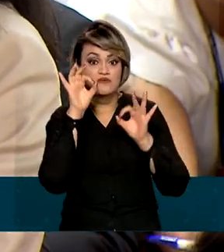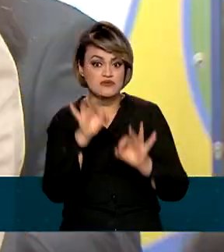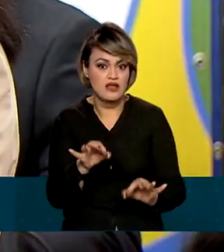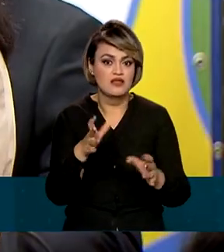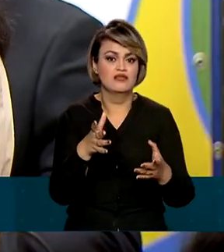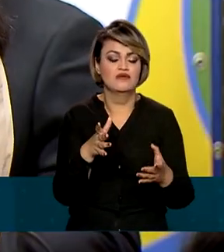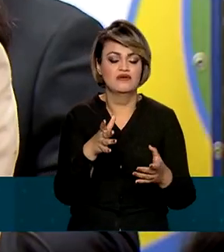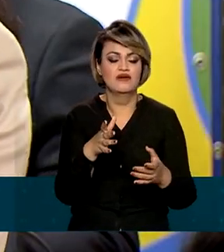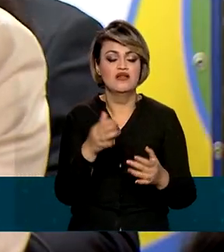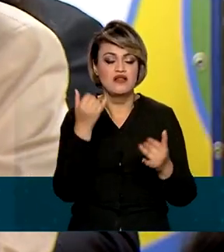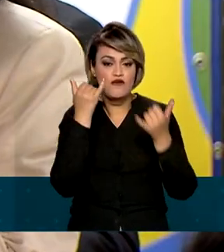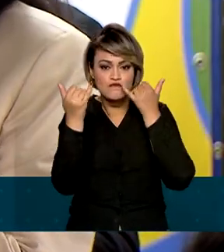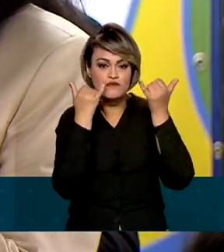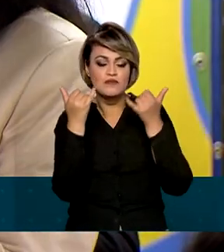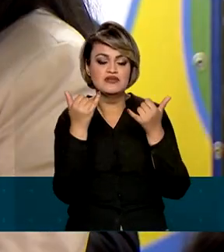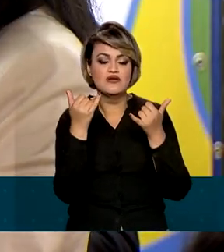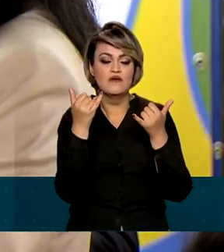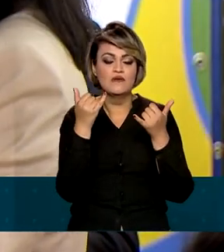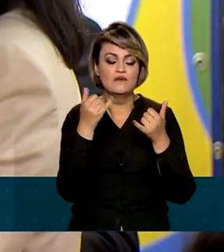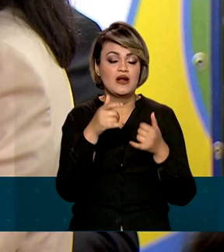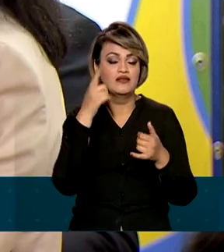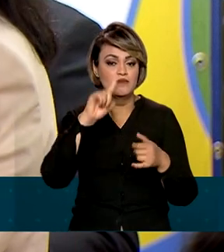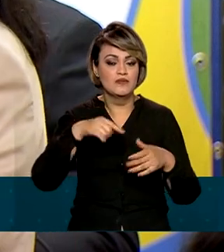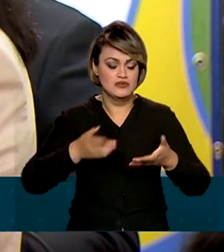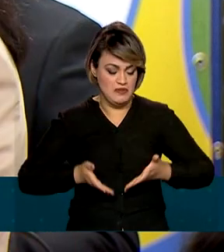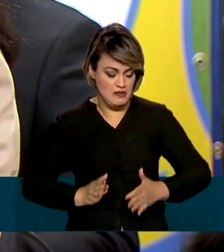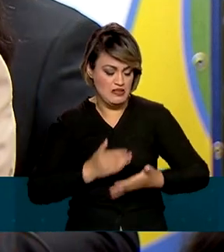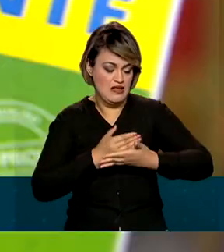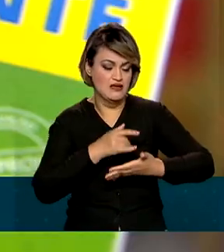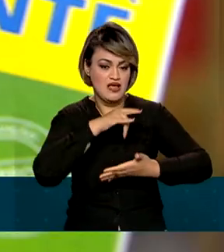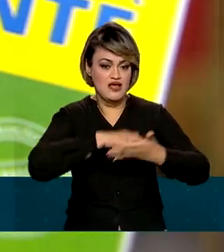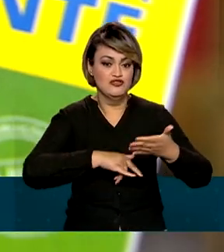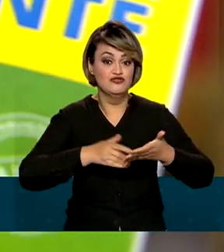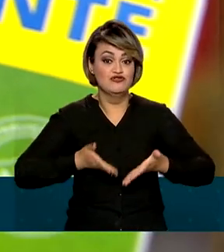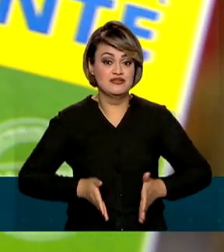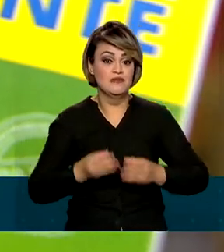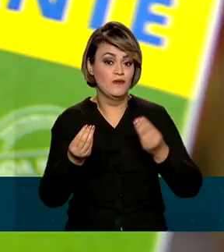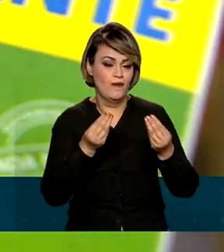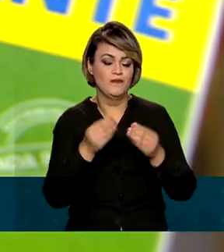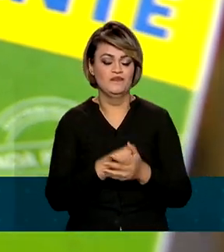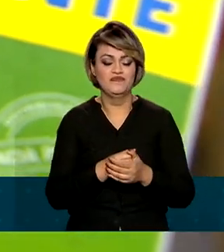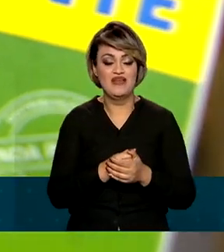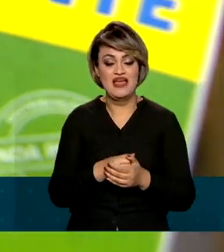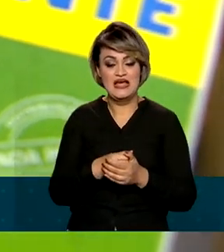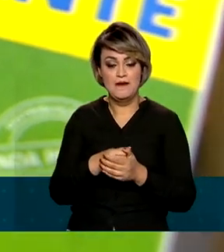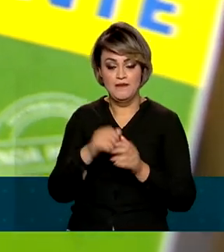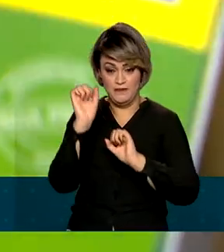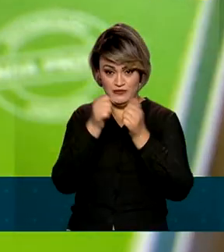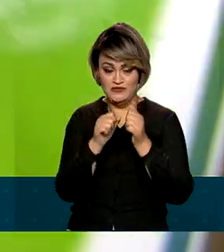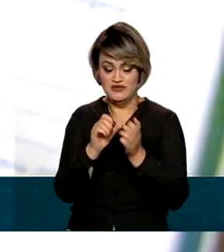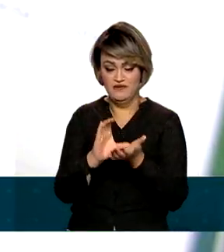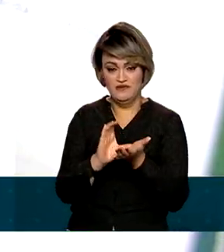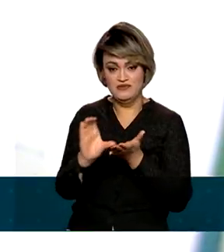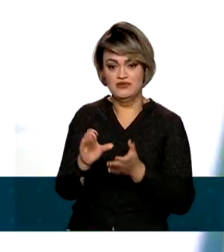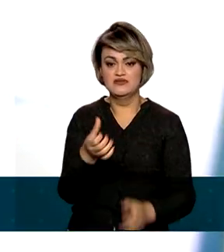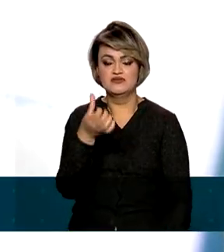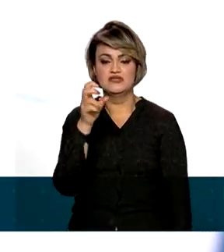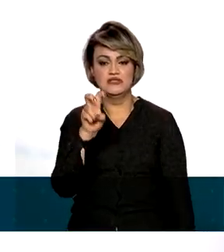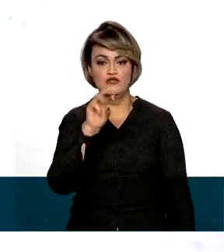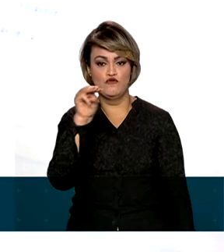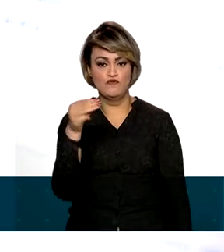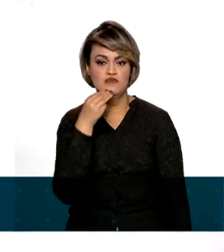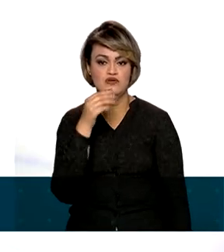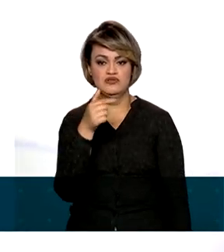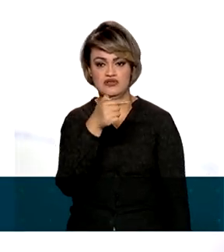segura. Tem informação de como retirar o registro civil da criança. O investimento é de cerca de 5 milhões e 700